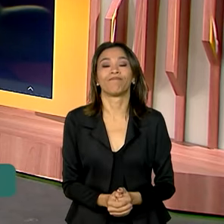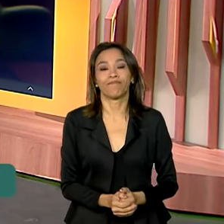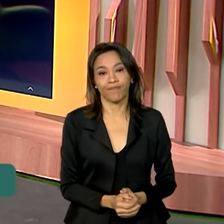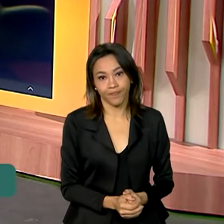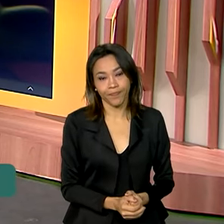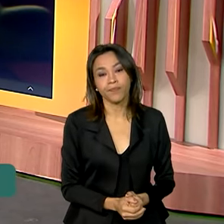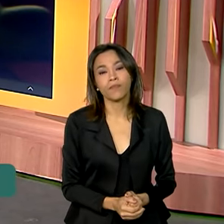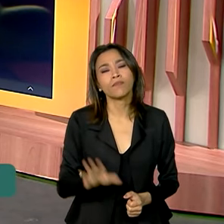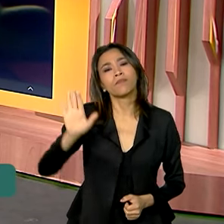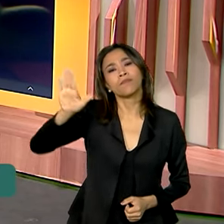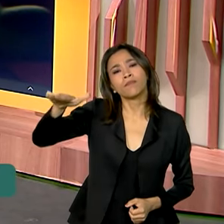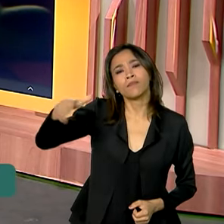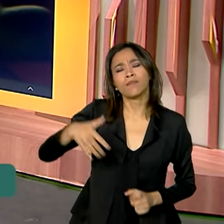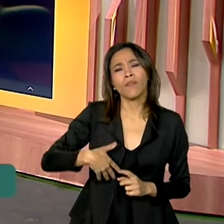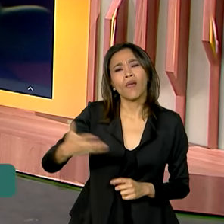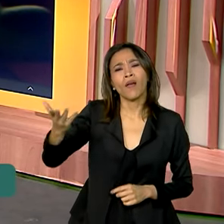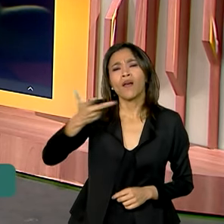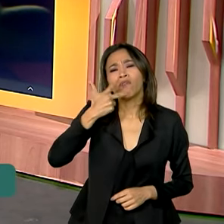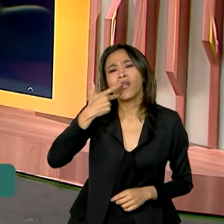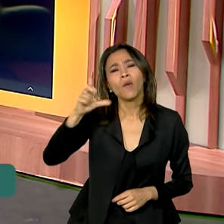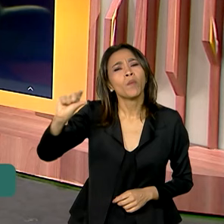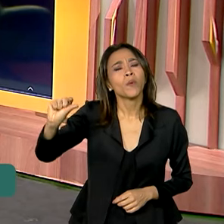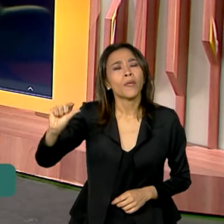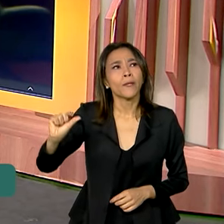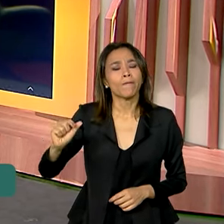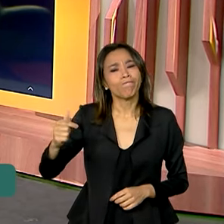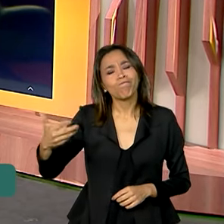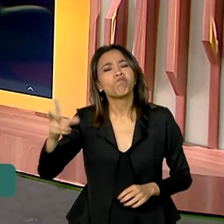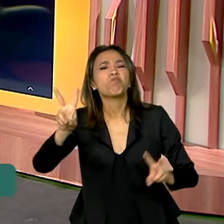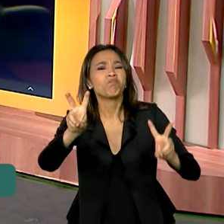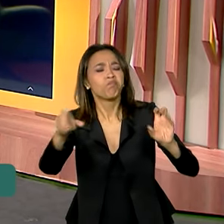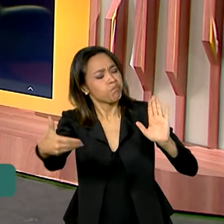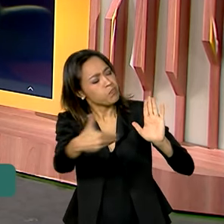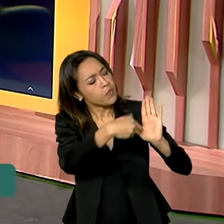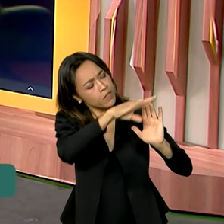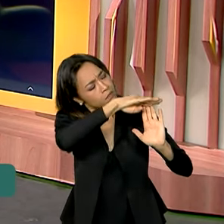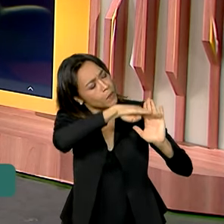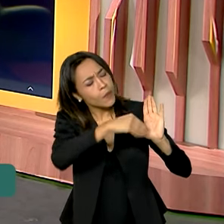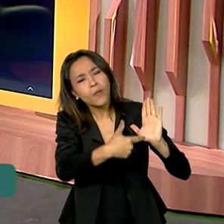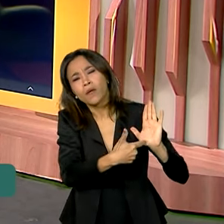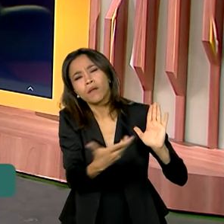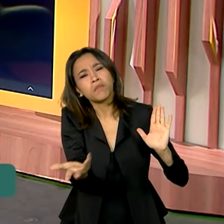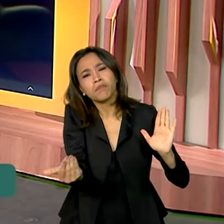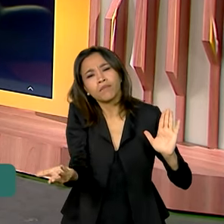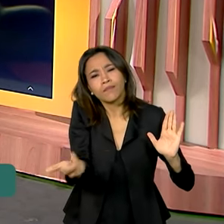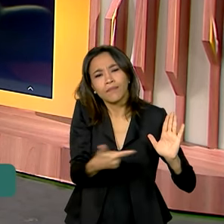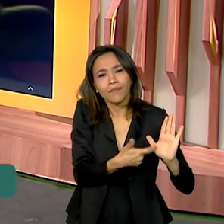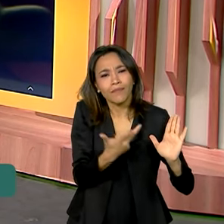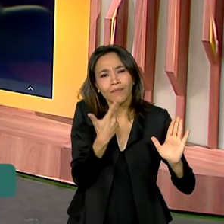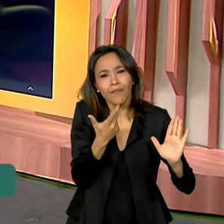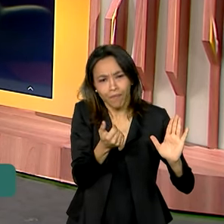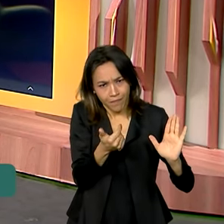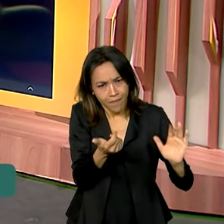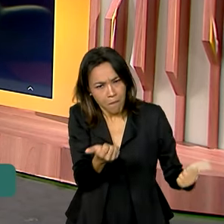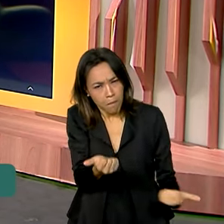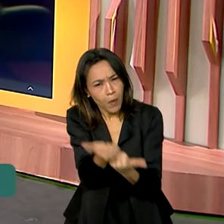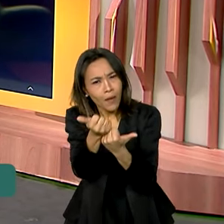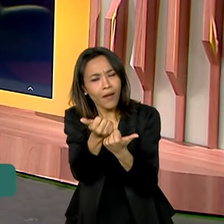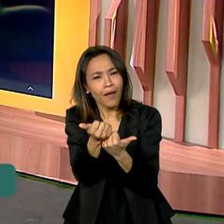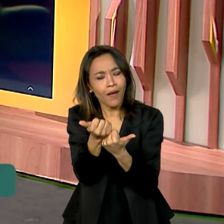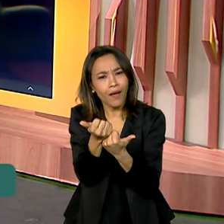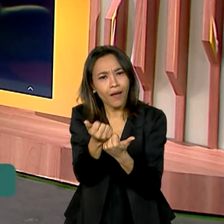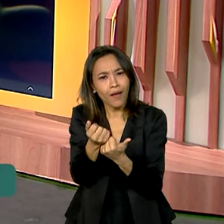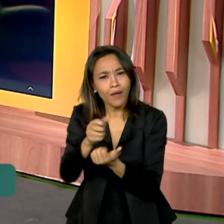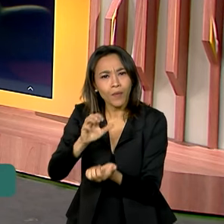Ministro, eu queria que o senhor falasse um pouco sobre esse programa, o Coopera Mais Brasil, que veio aí para fortalecer o